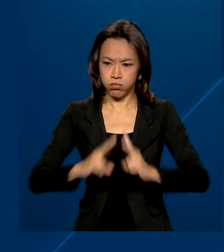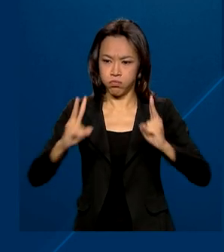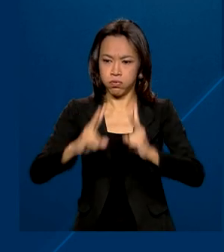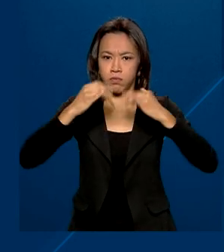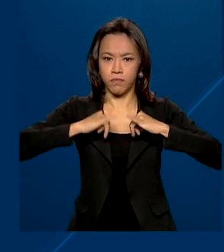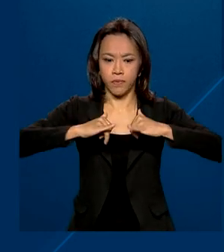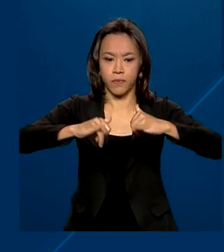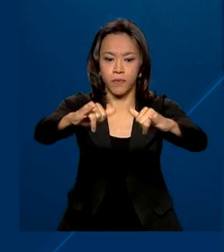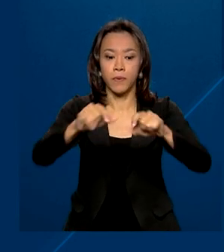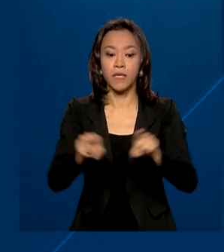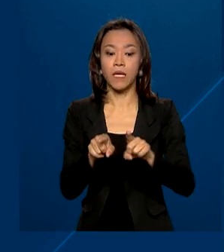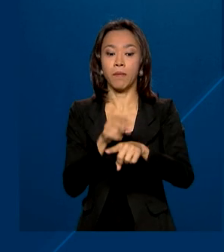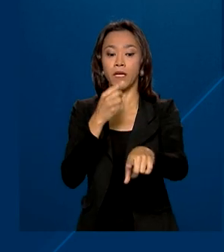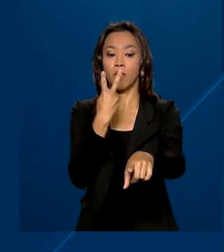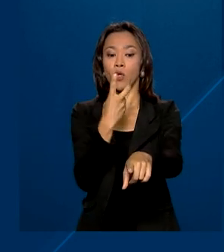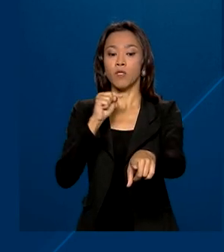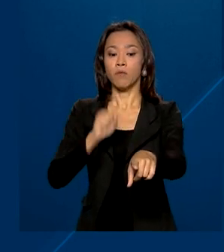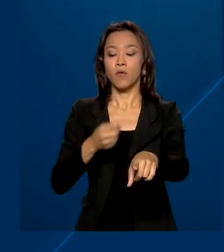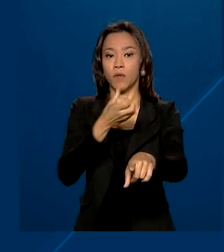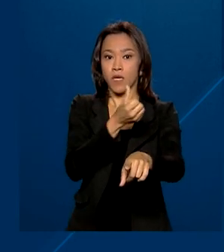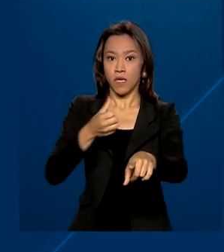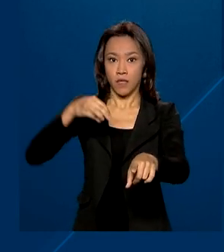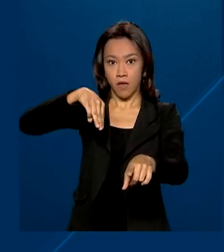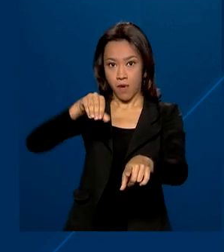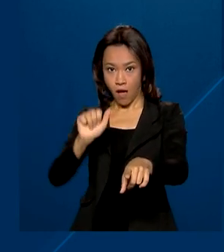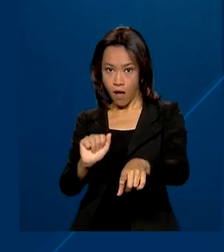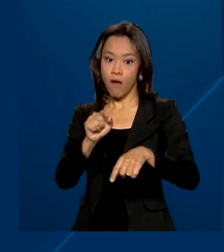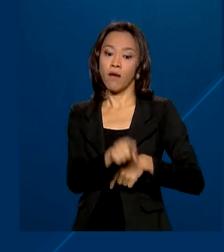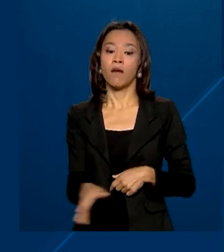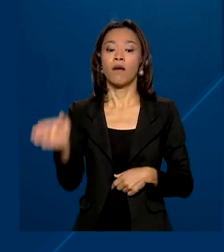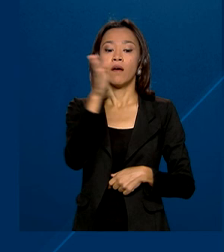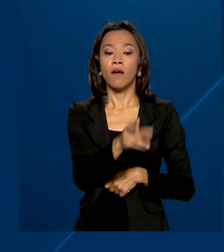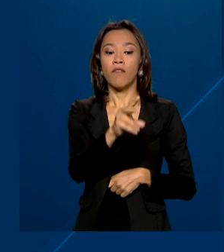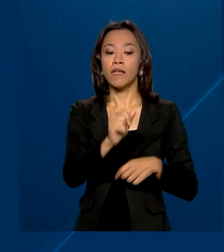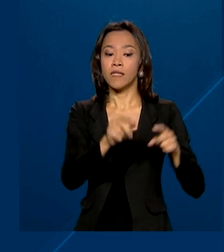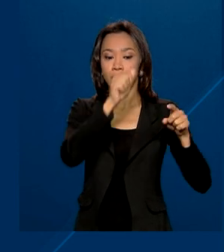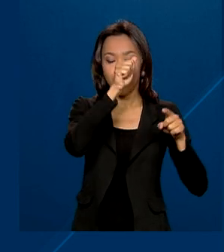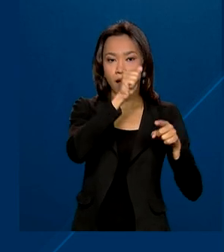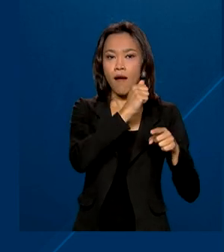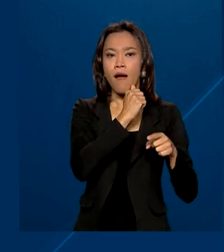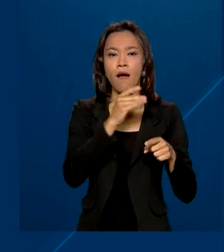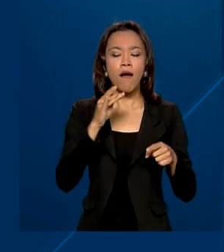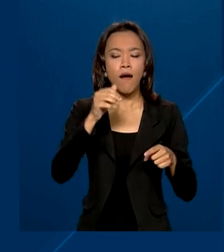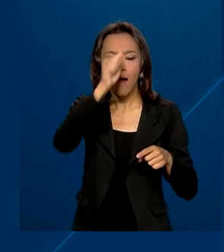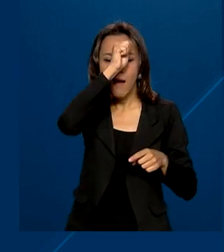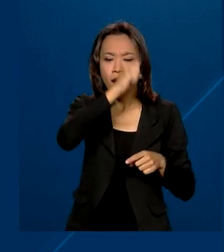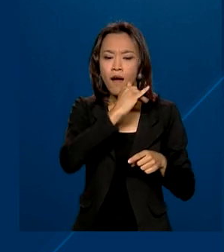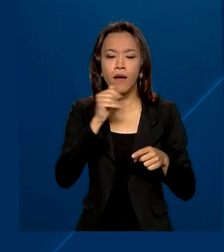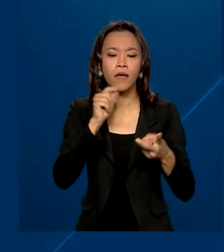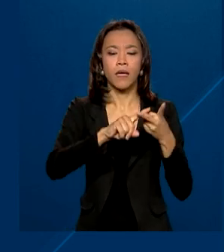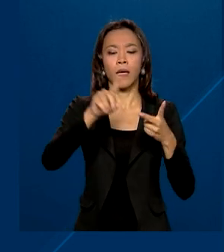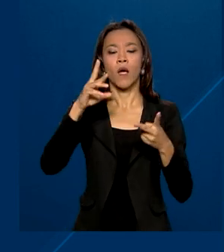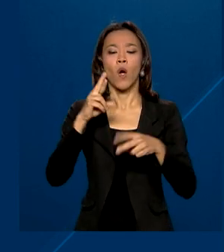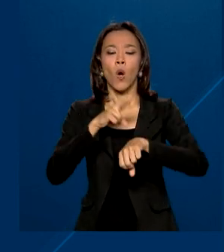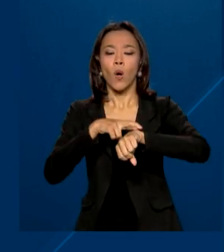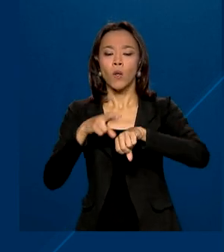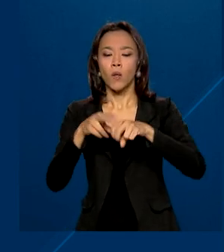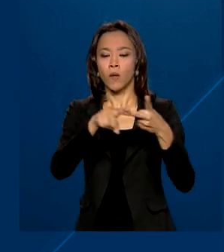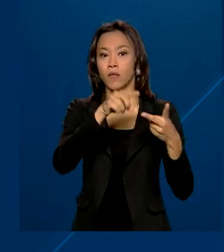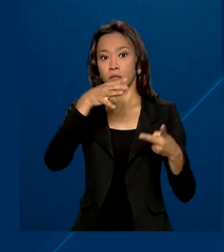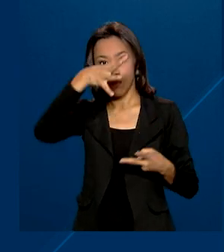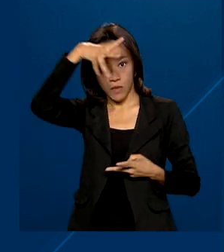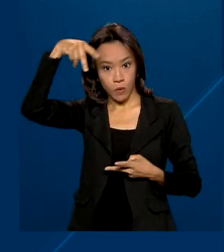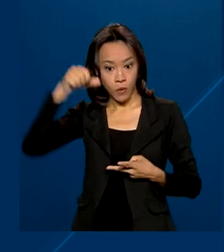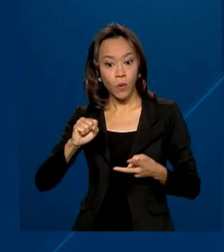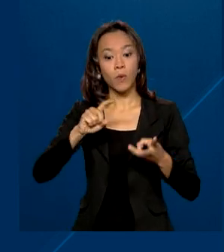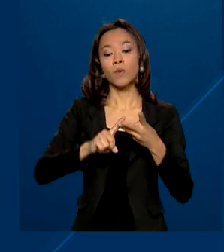potência de subestações. As linhas vão ser instaladas no Acre, Mato Grosso, Rio de Janeiro, Rondônia, São